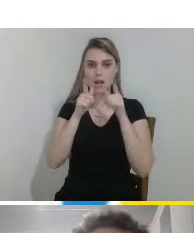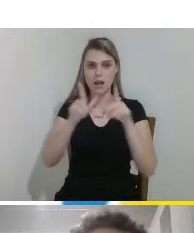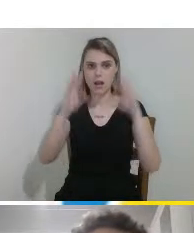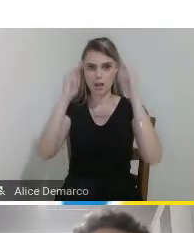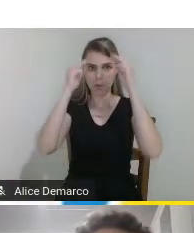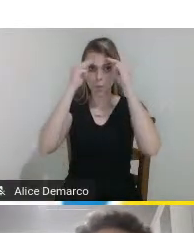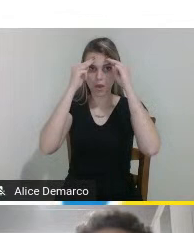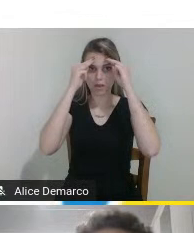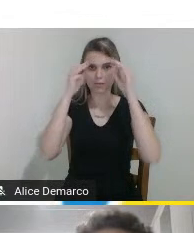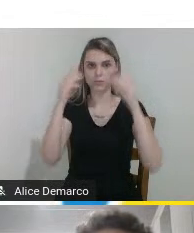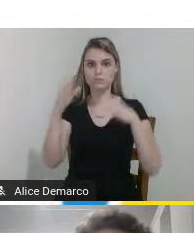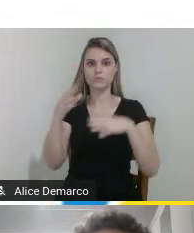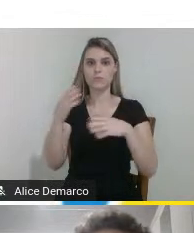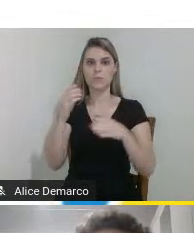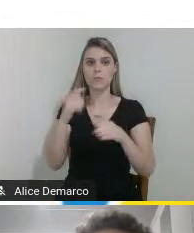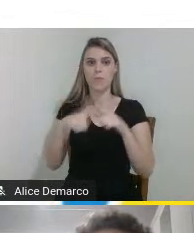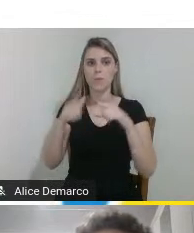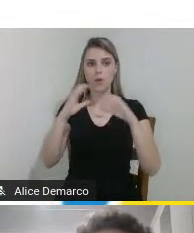próximo